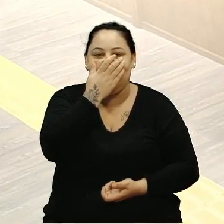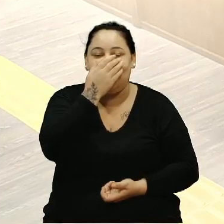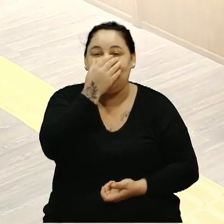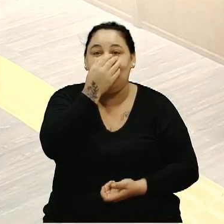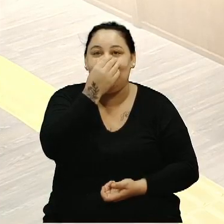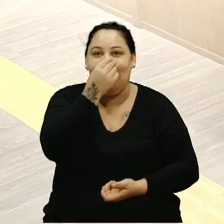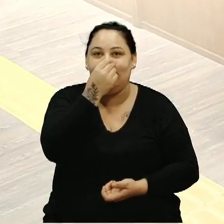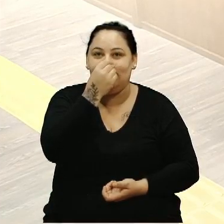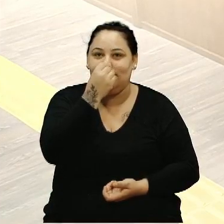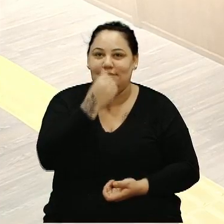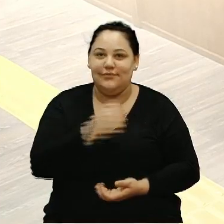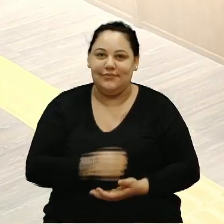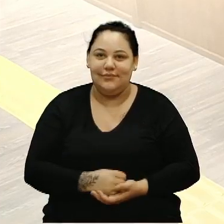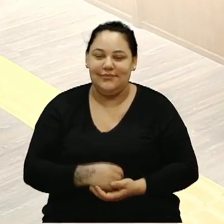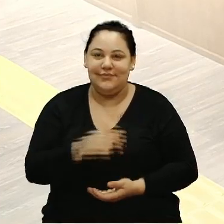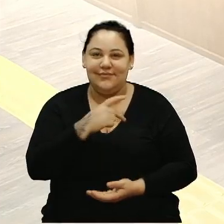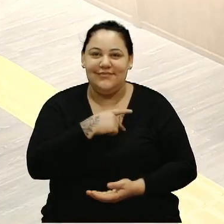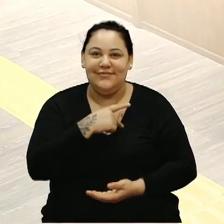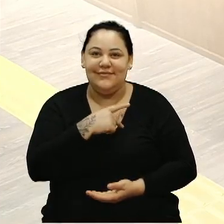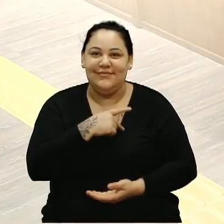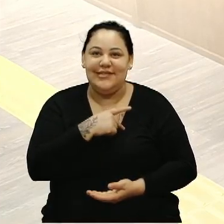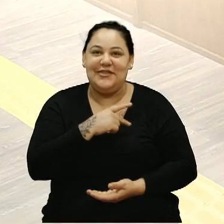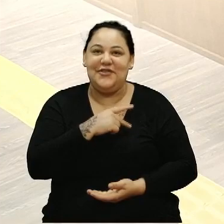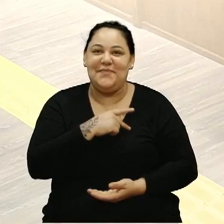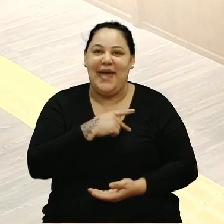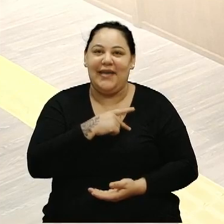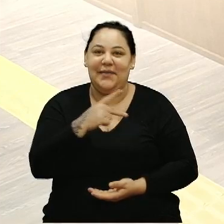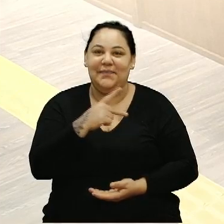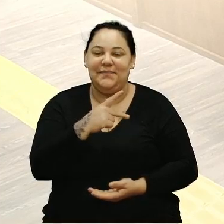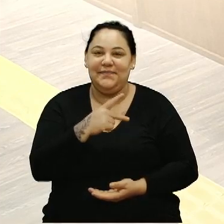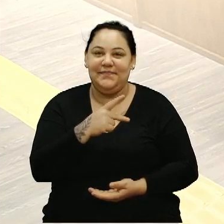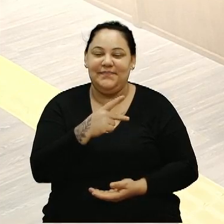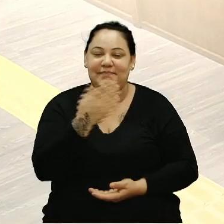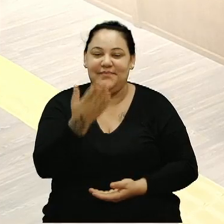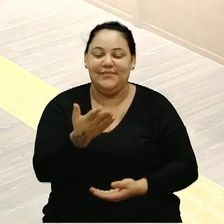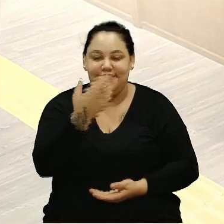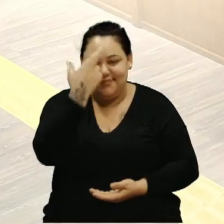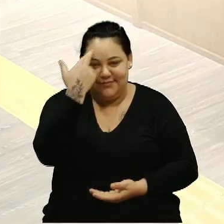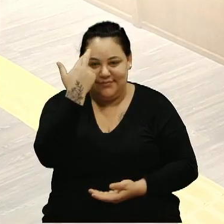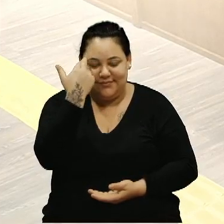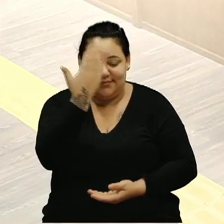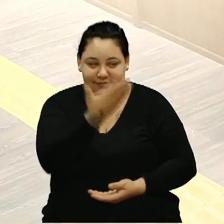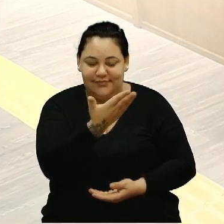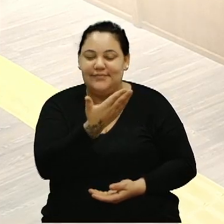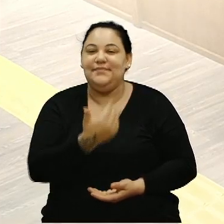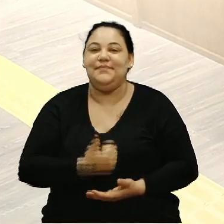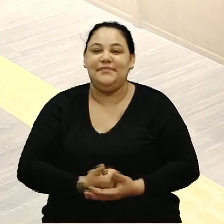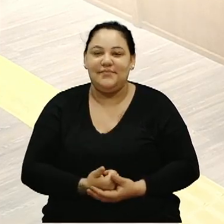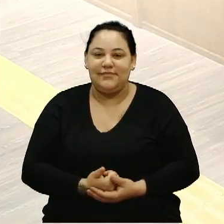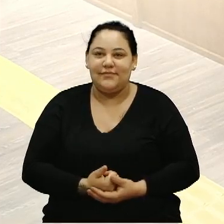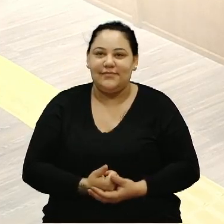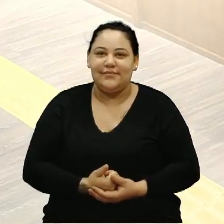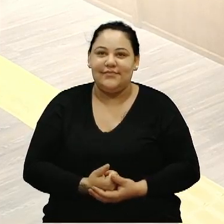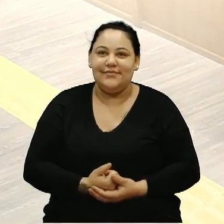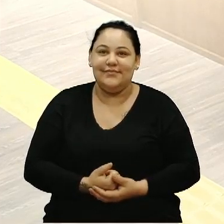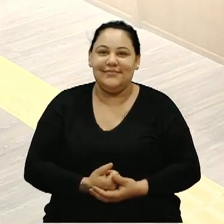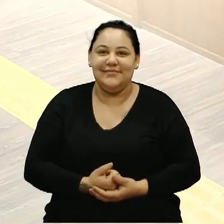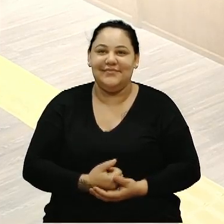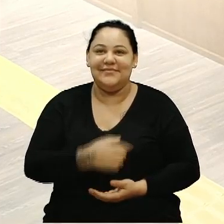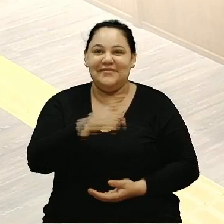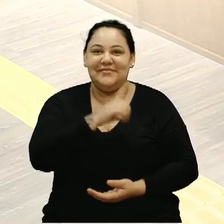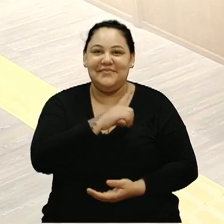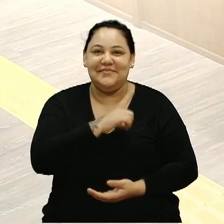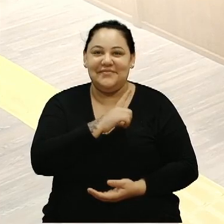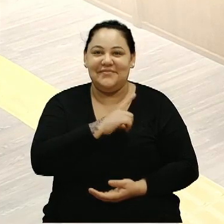Senhora Presidente, senhores vereadores, meramente comentar o vereador Rafael pela mobilização. E eu tenho convicção, vereador